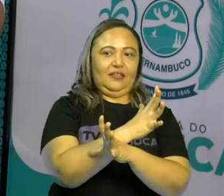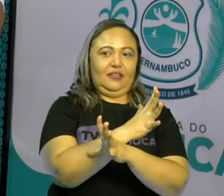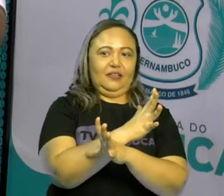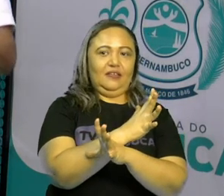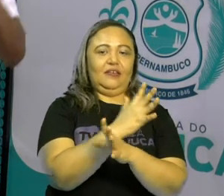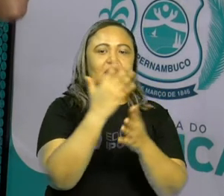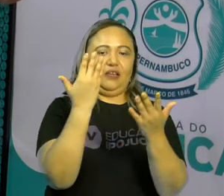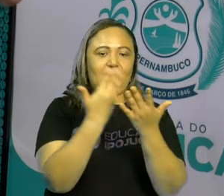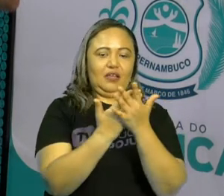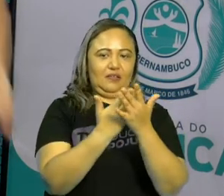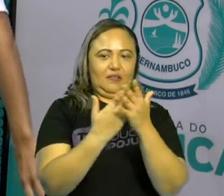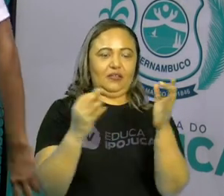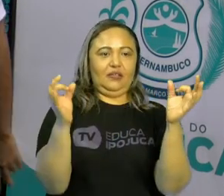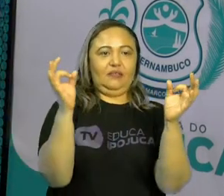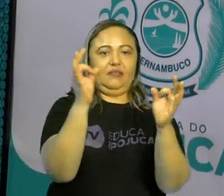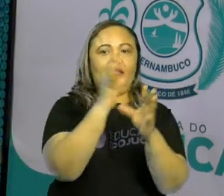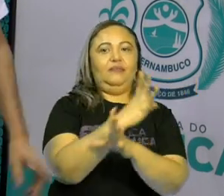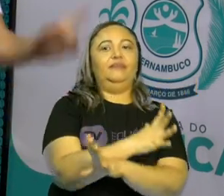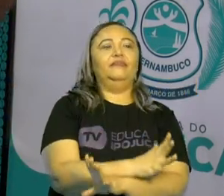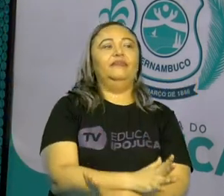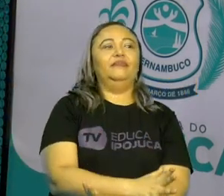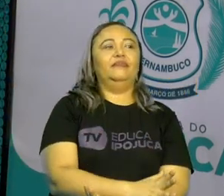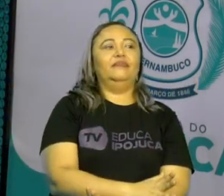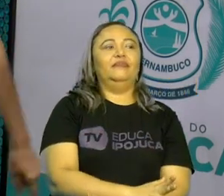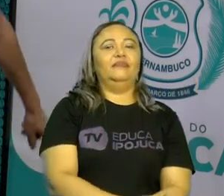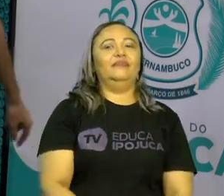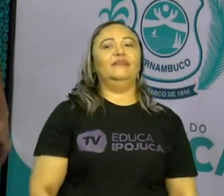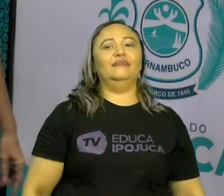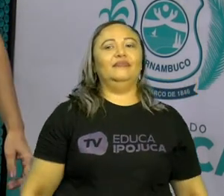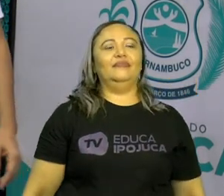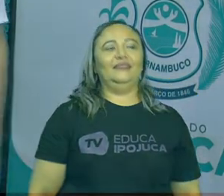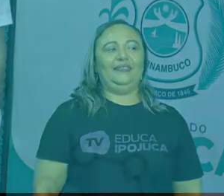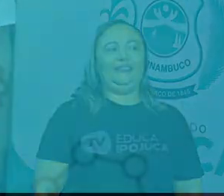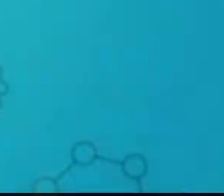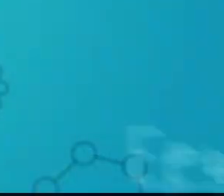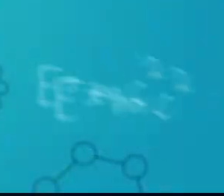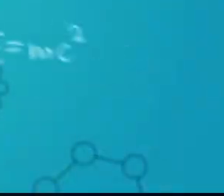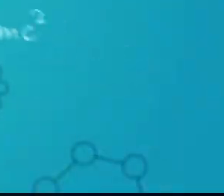teia alimentar e uma cadeia alimentar. E até a próxima aula.